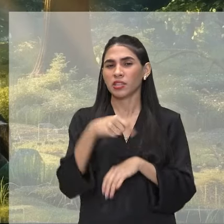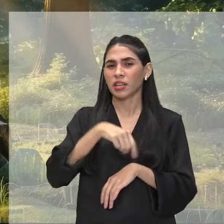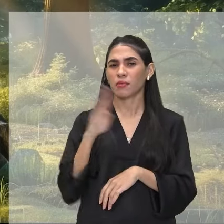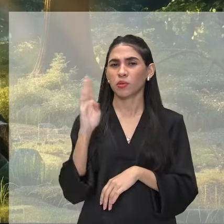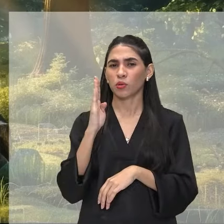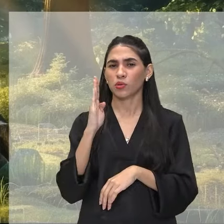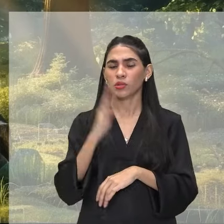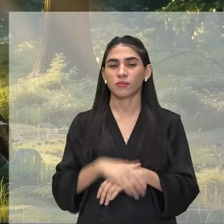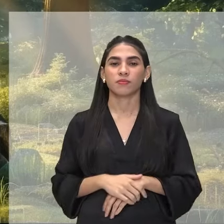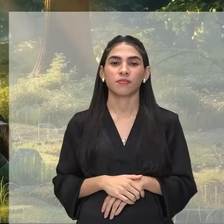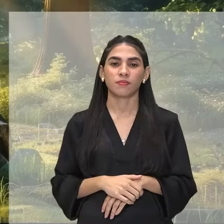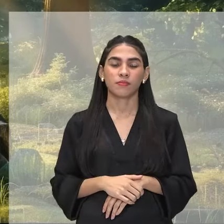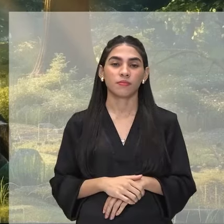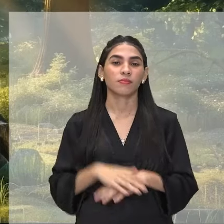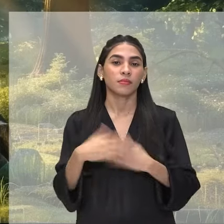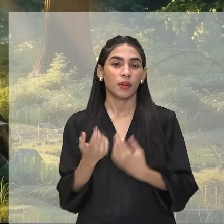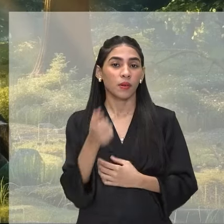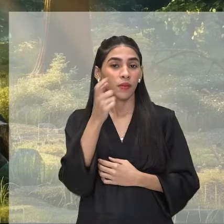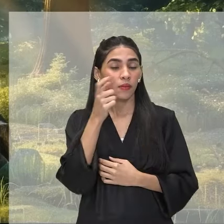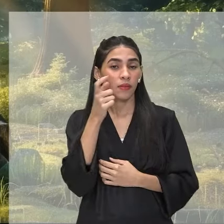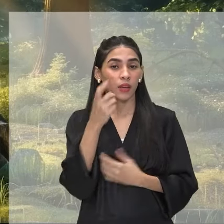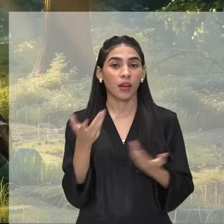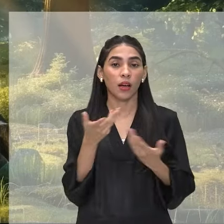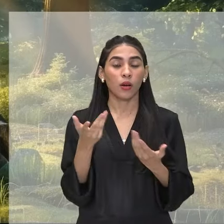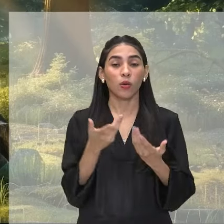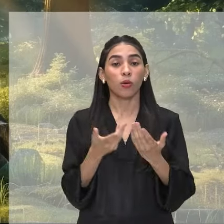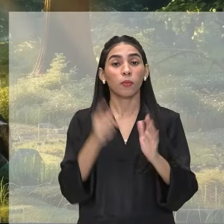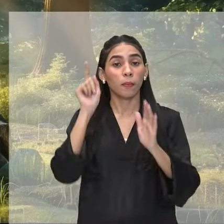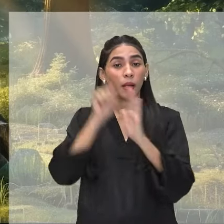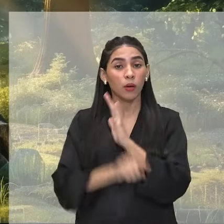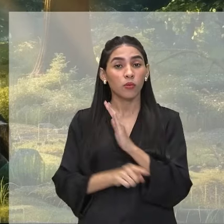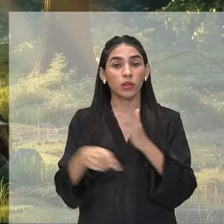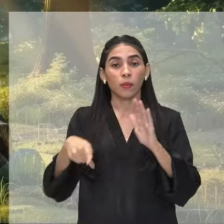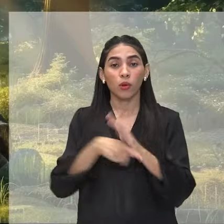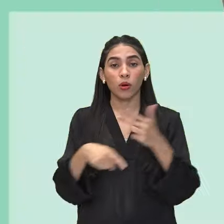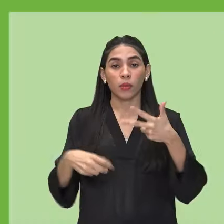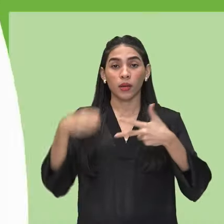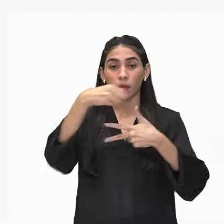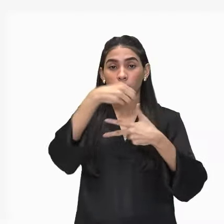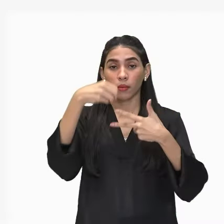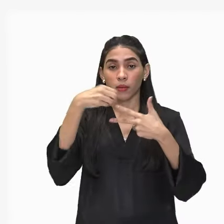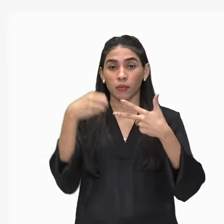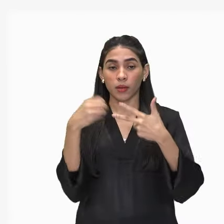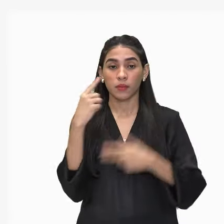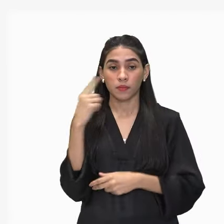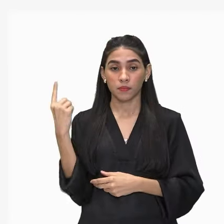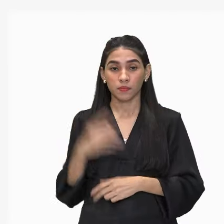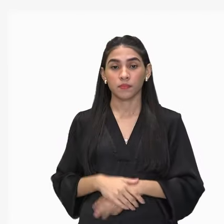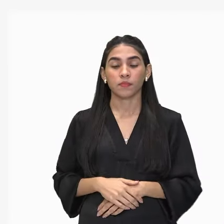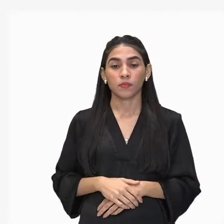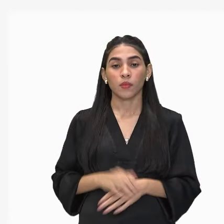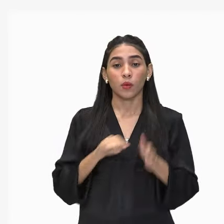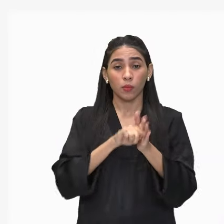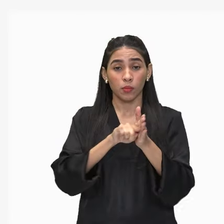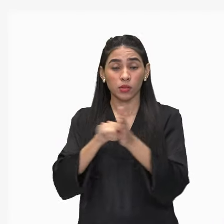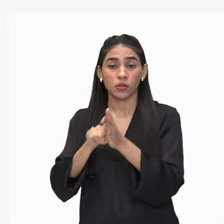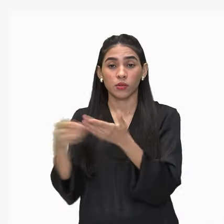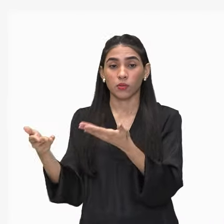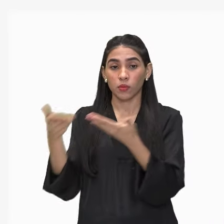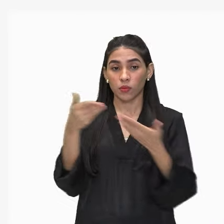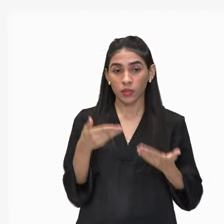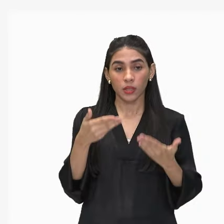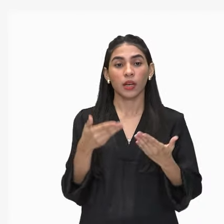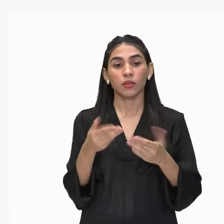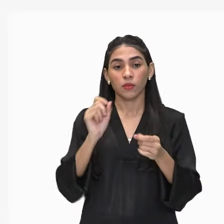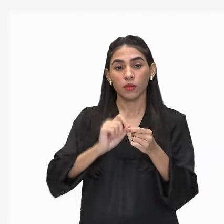Vamos, então, verificar uma questão que caiu no Enem. Olha só. Um biólogo foi convidado para realizar